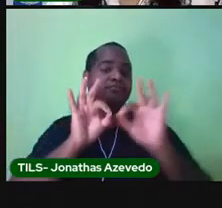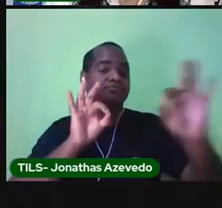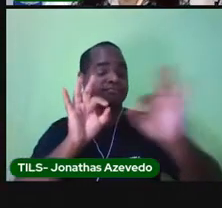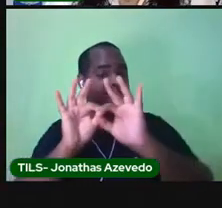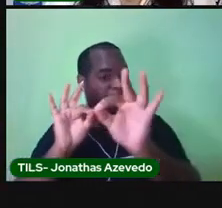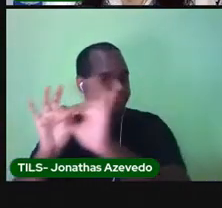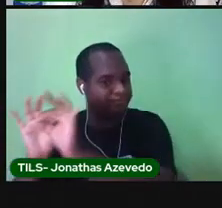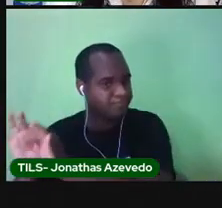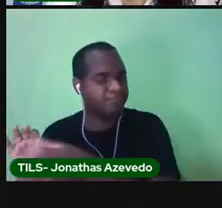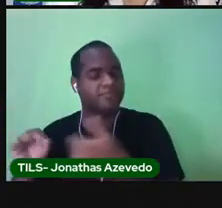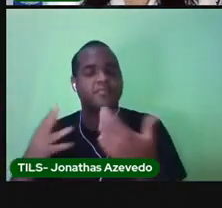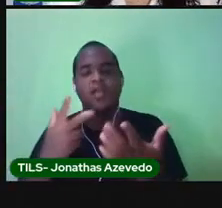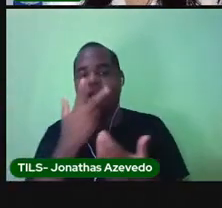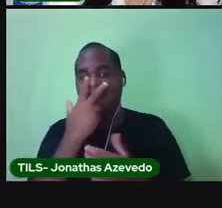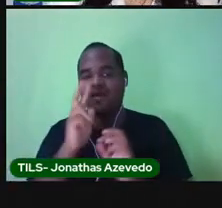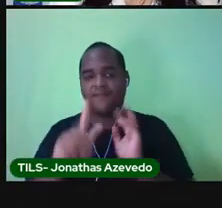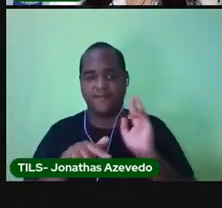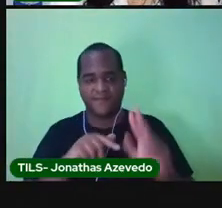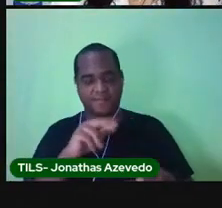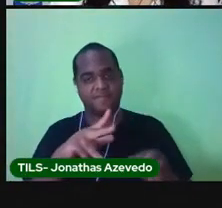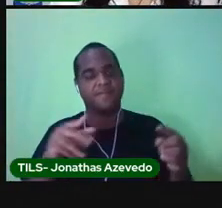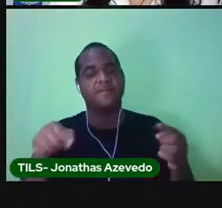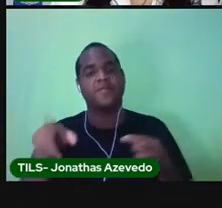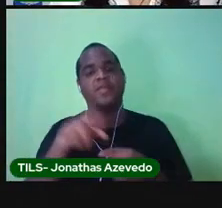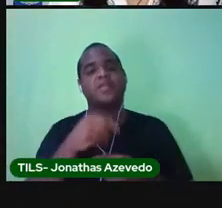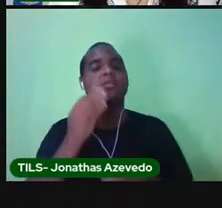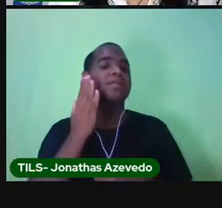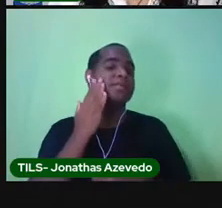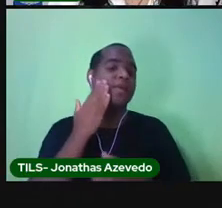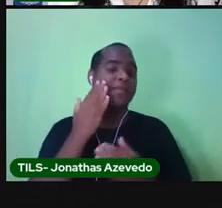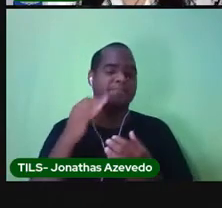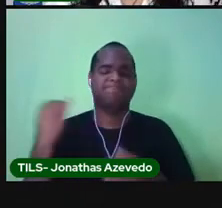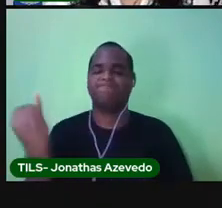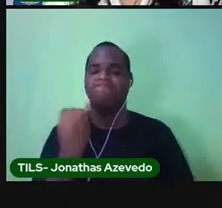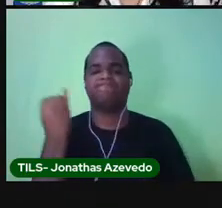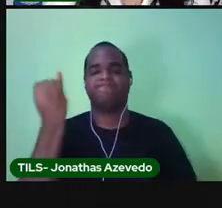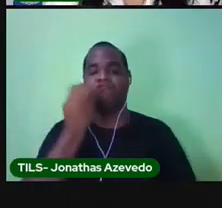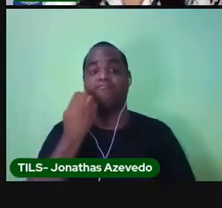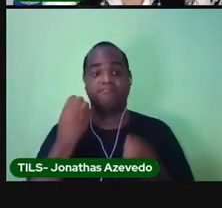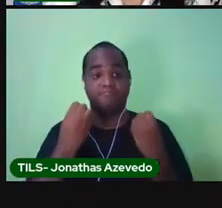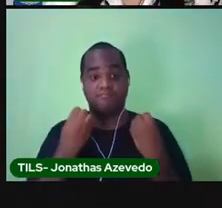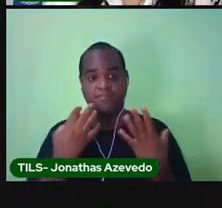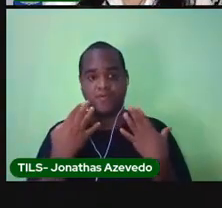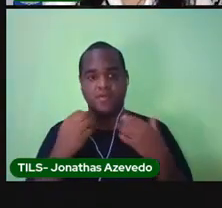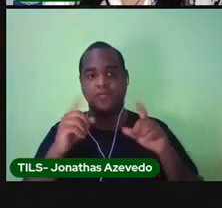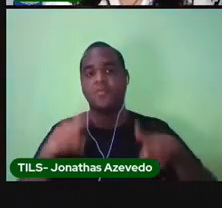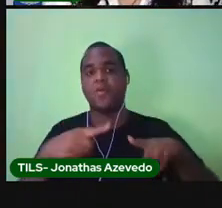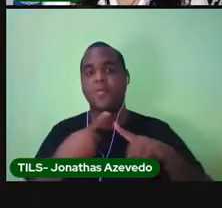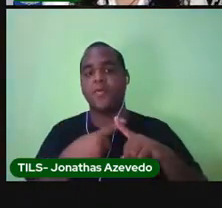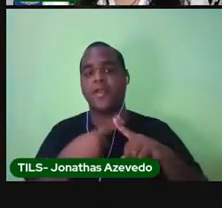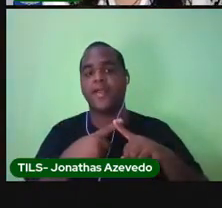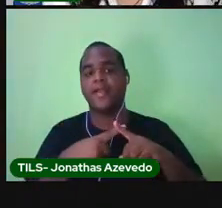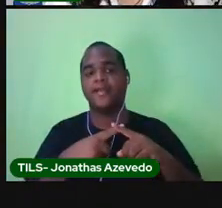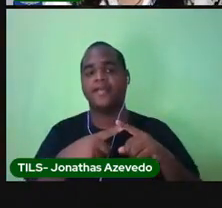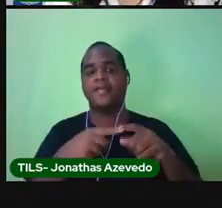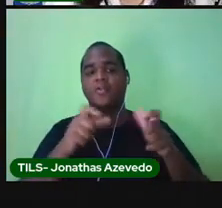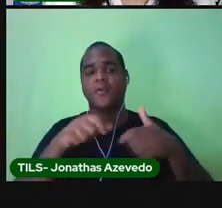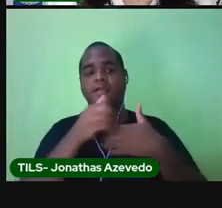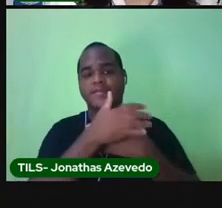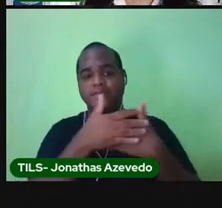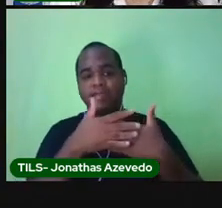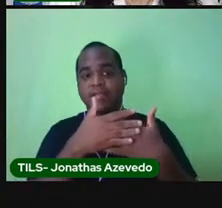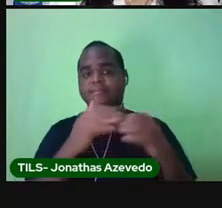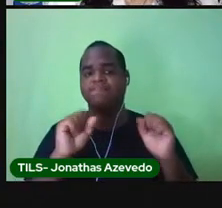e parecer não ter nada, é um dos bairros mais importantes. Porque a cidade é sustentada pelo